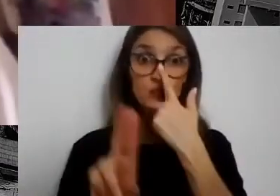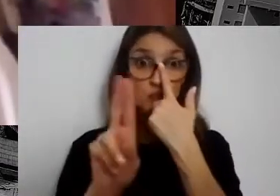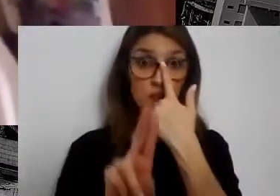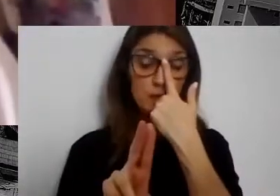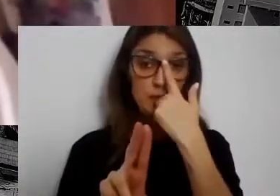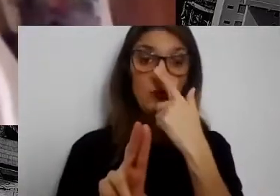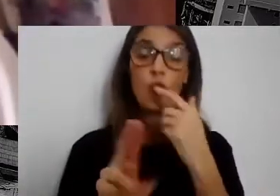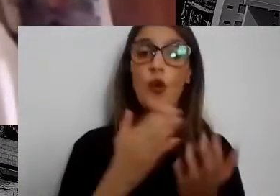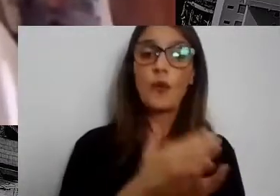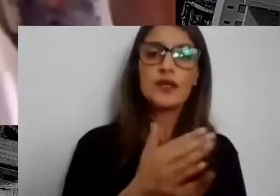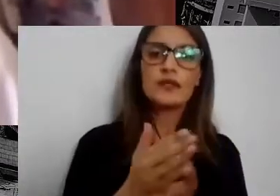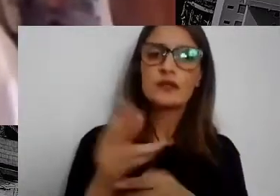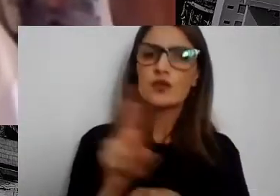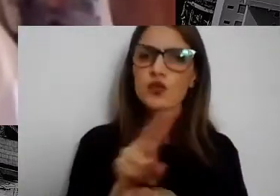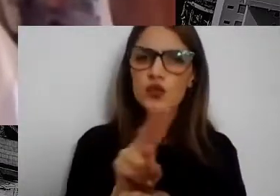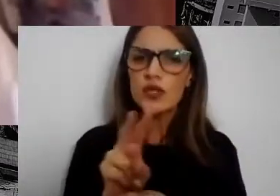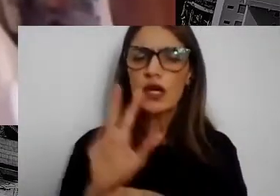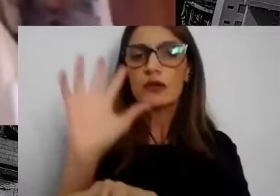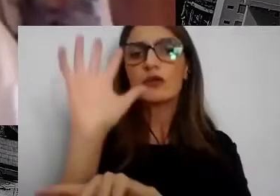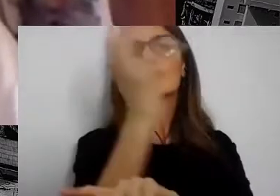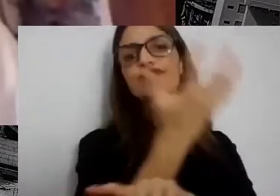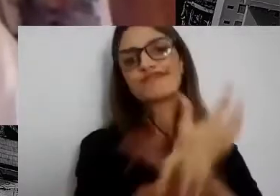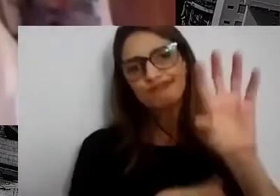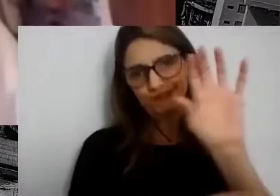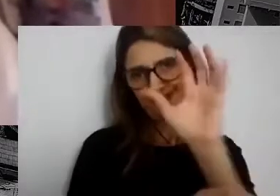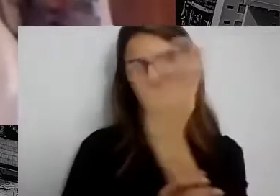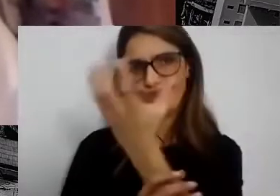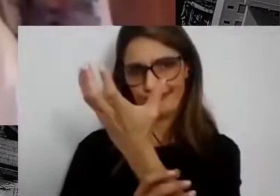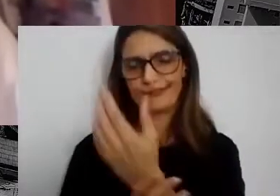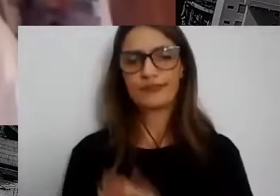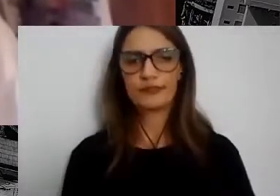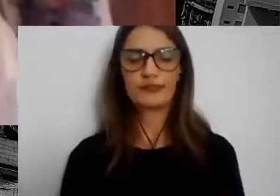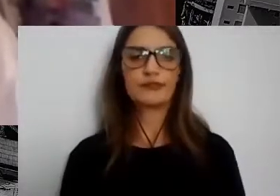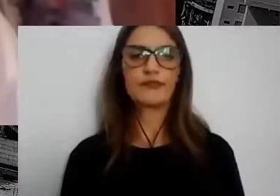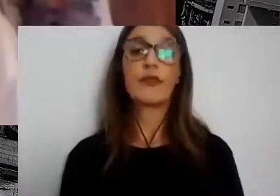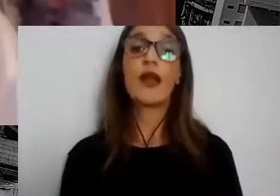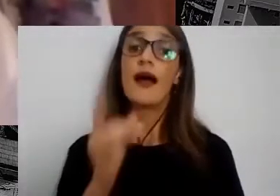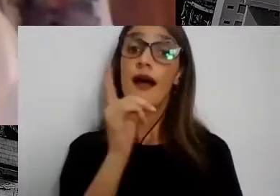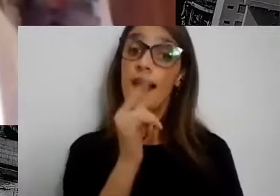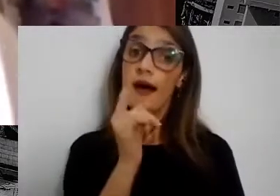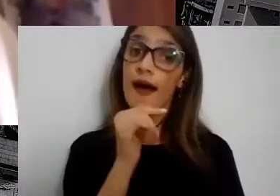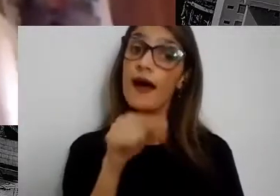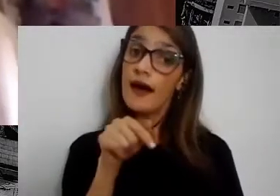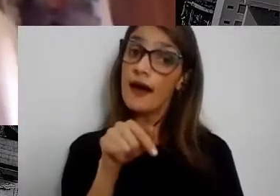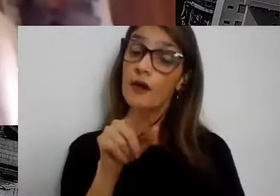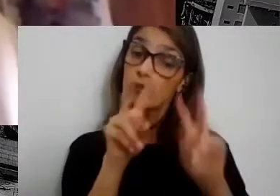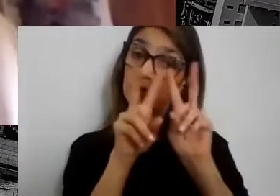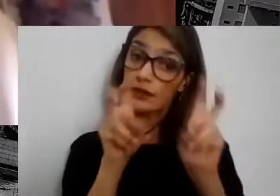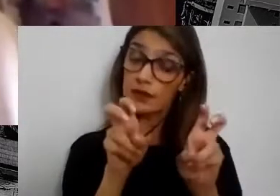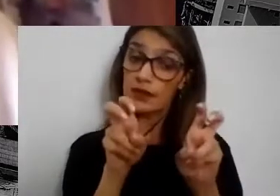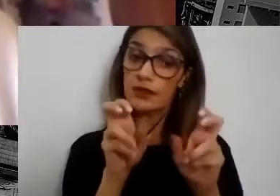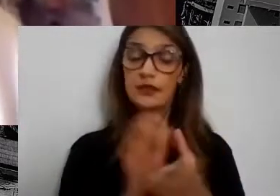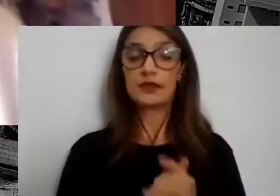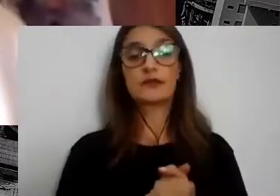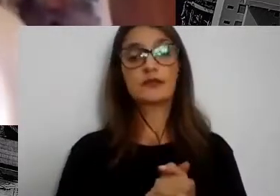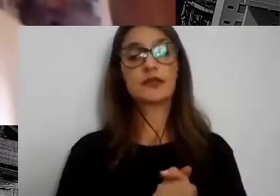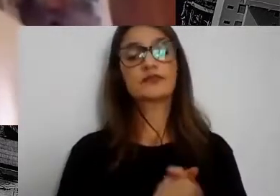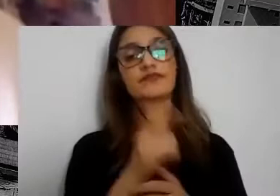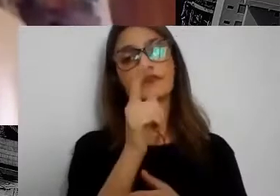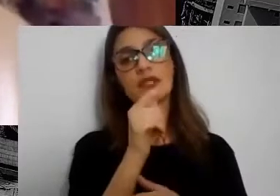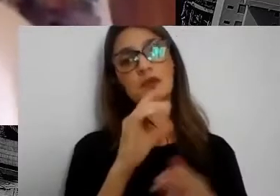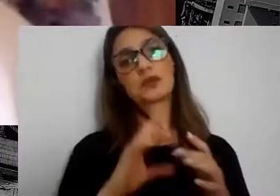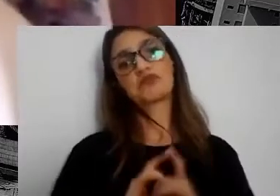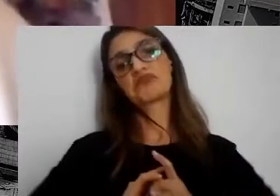do meio ambiente. Também, para a questão da água, e a gente sabe que disponibilidade de água depende do